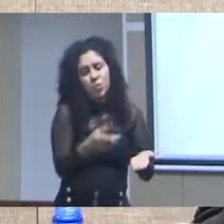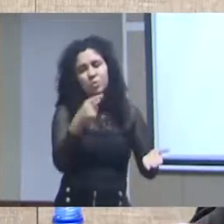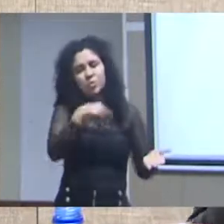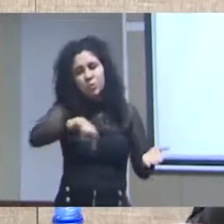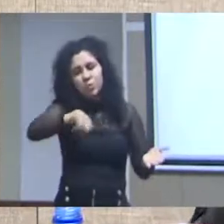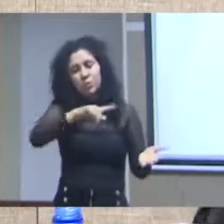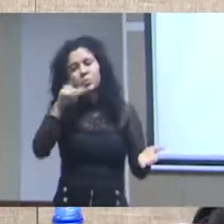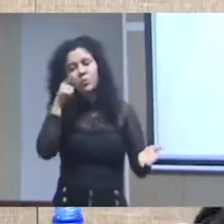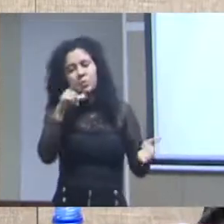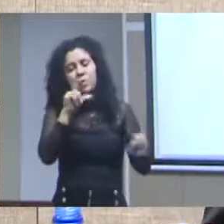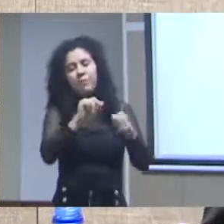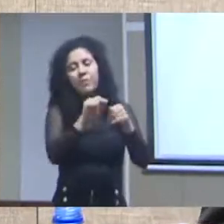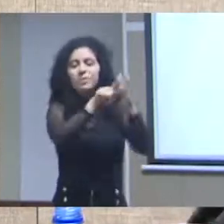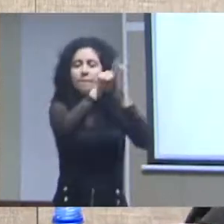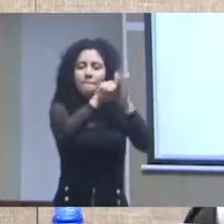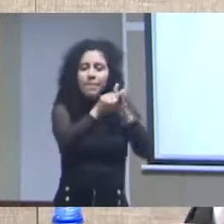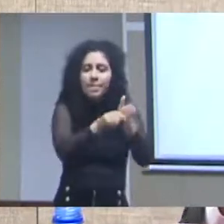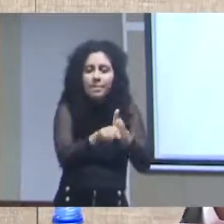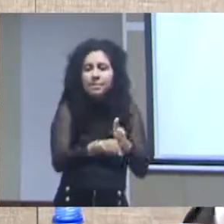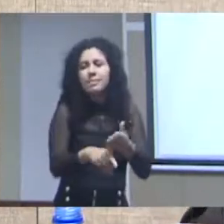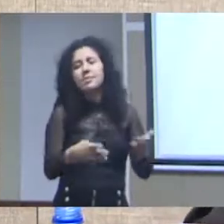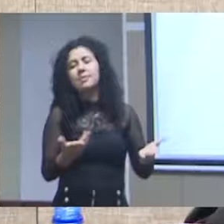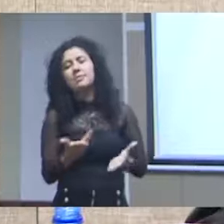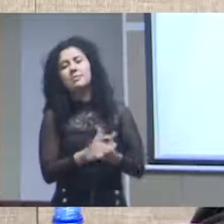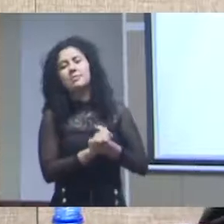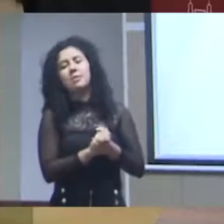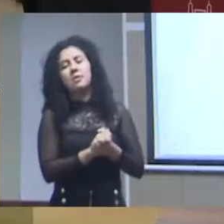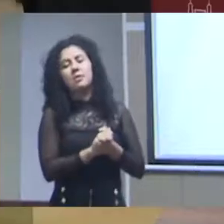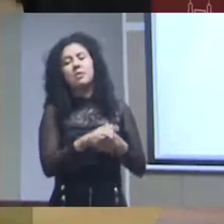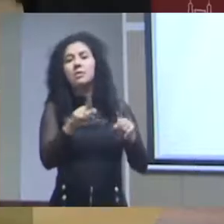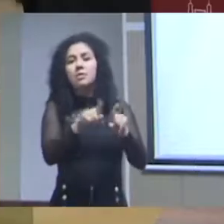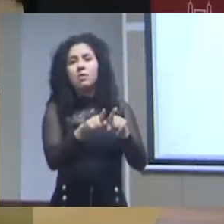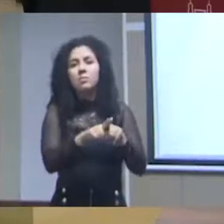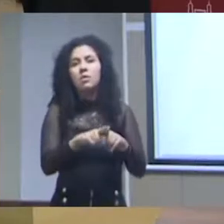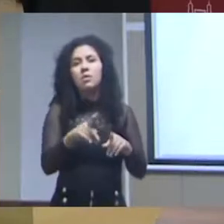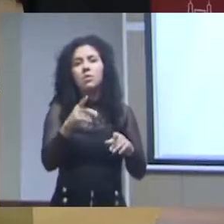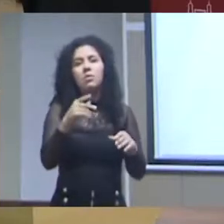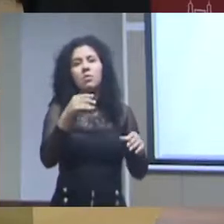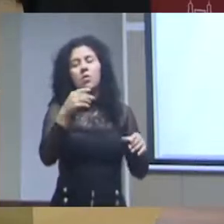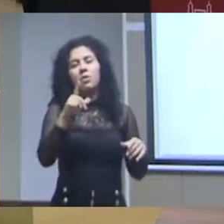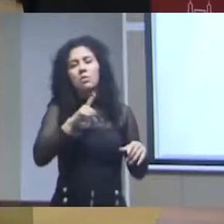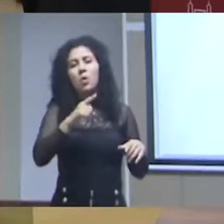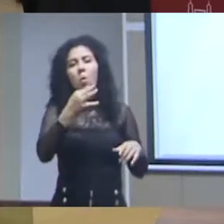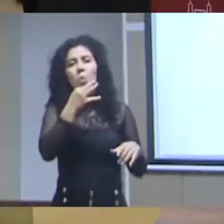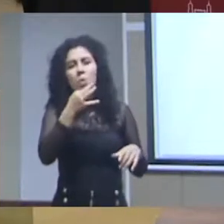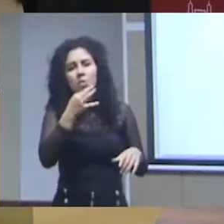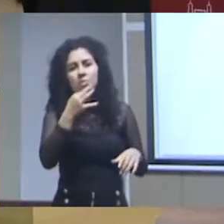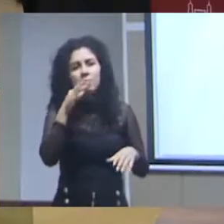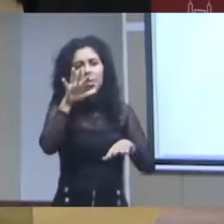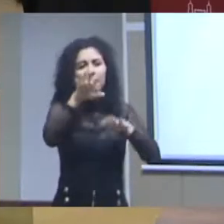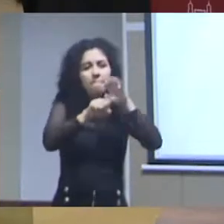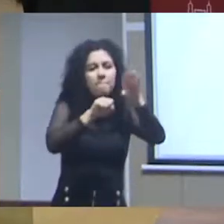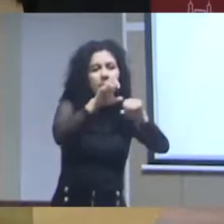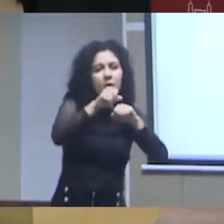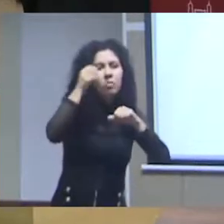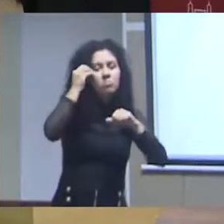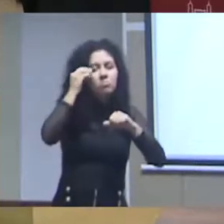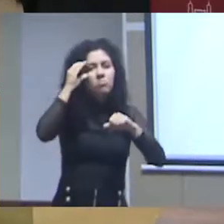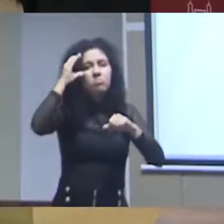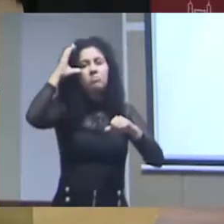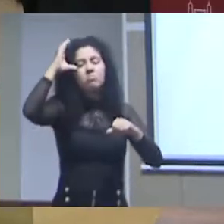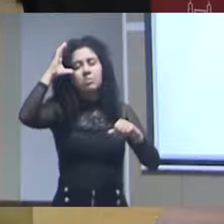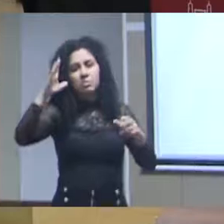não existir daqui a alguns anos assim como o IBGE ou o IBICT então queria trazer essa questão para o debate